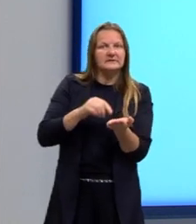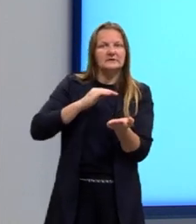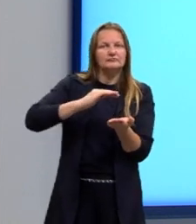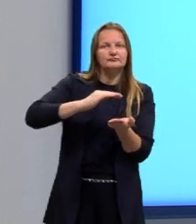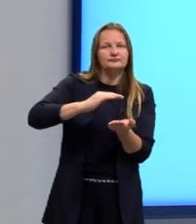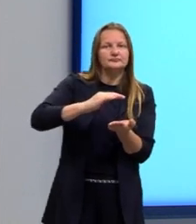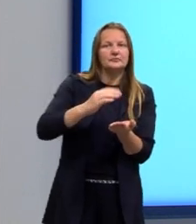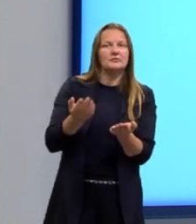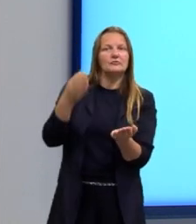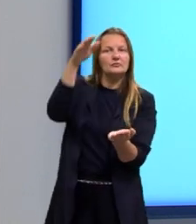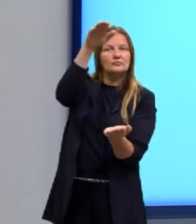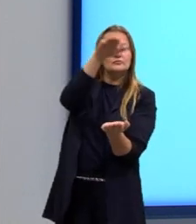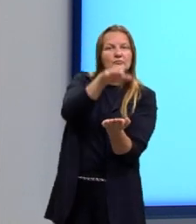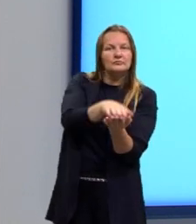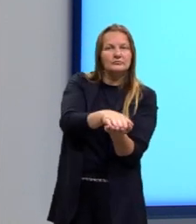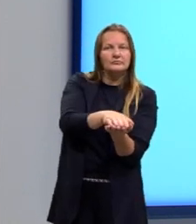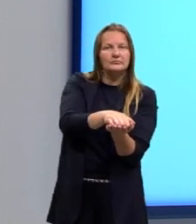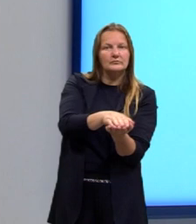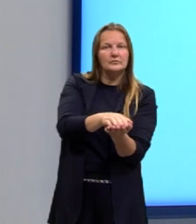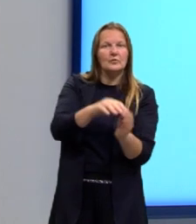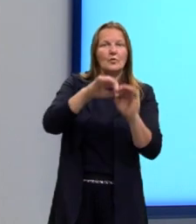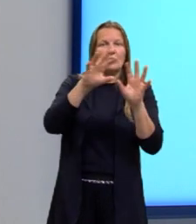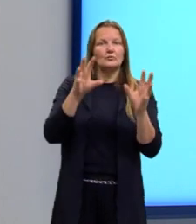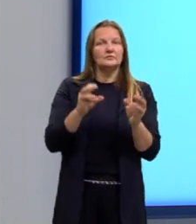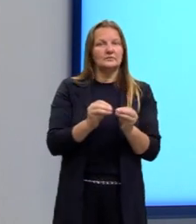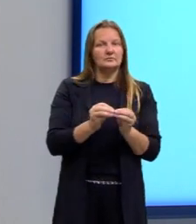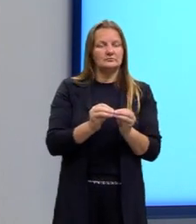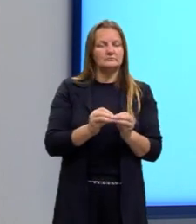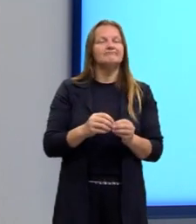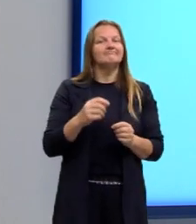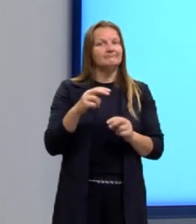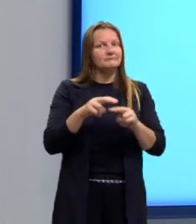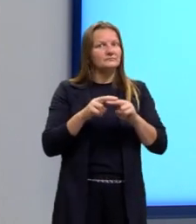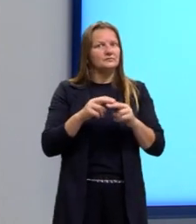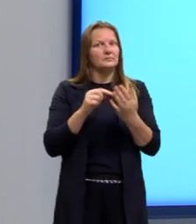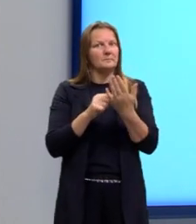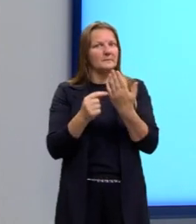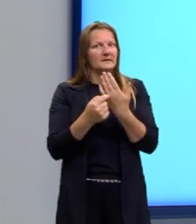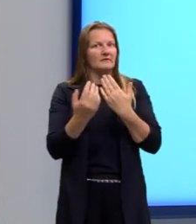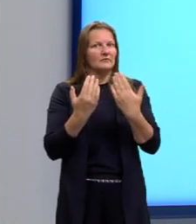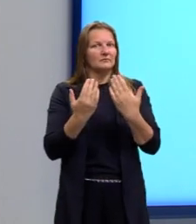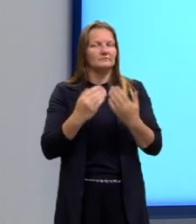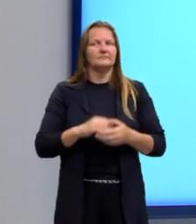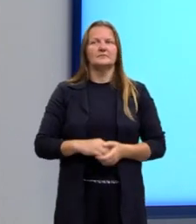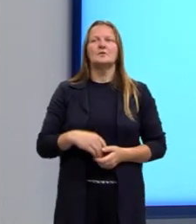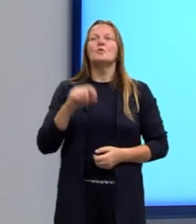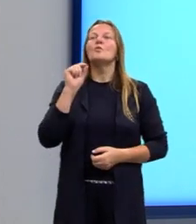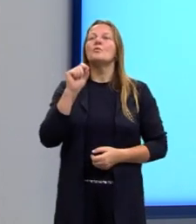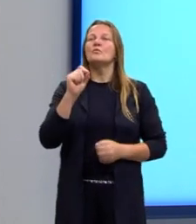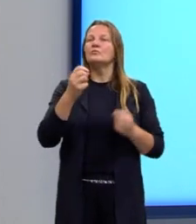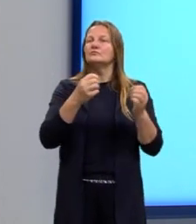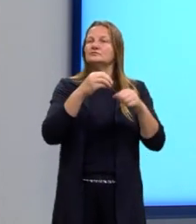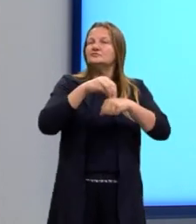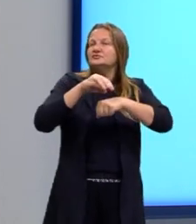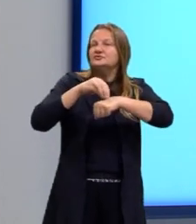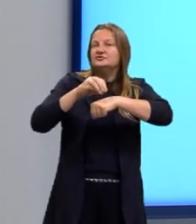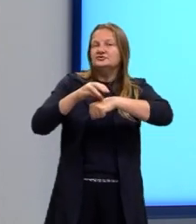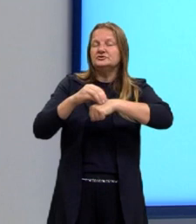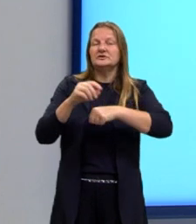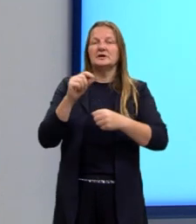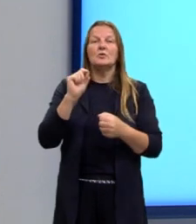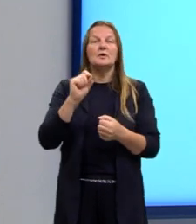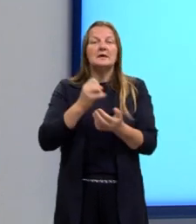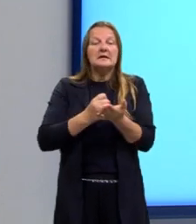mais uma definição, então, que diz o seguinte, o que não pode faltar para construir uma introdução